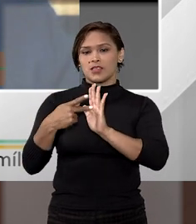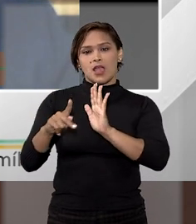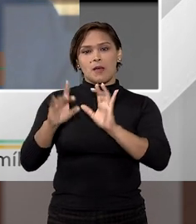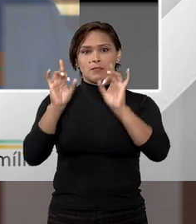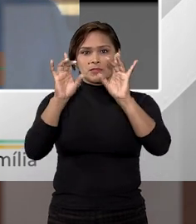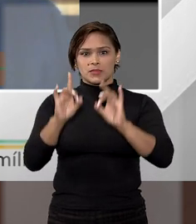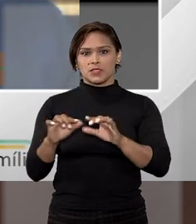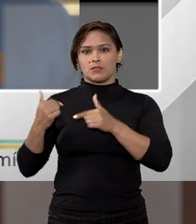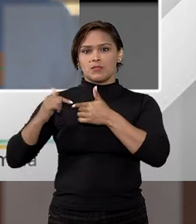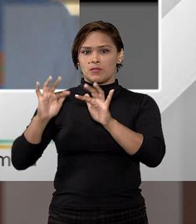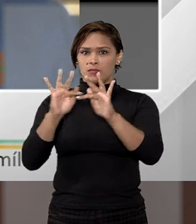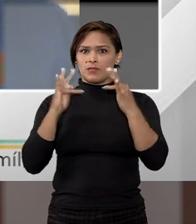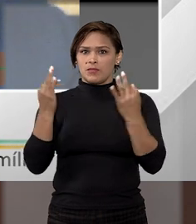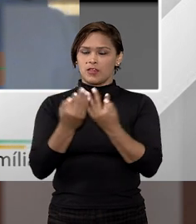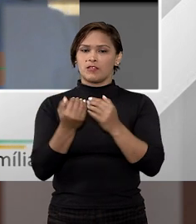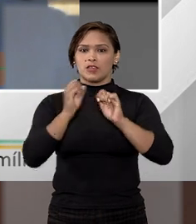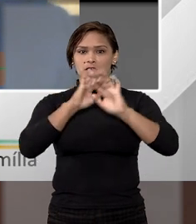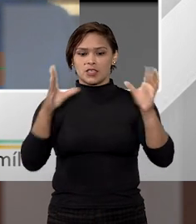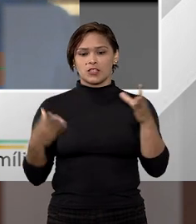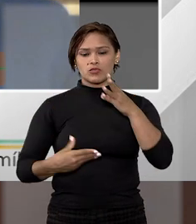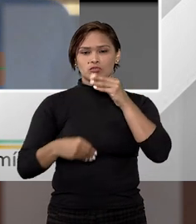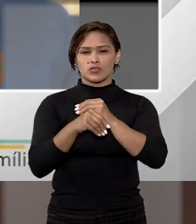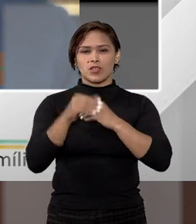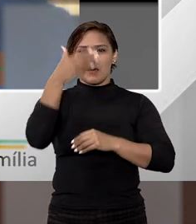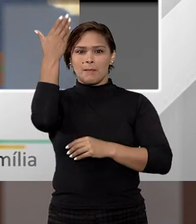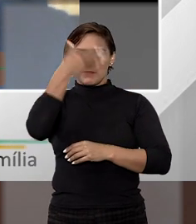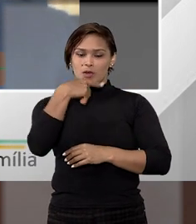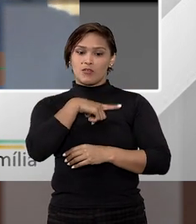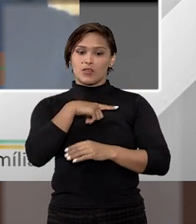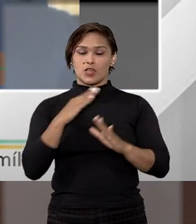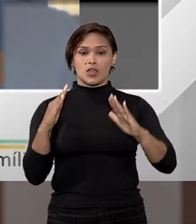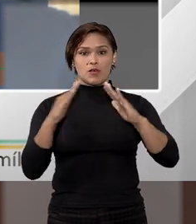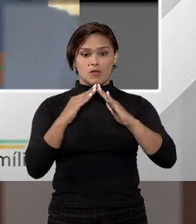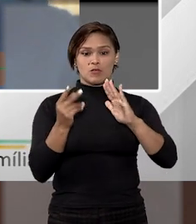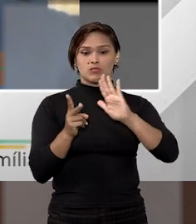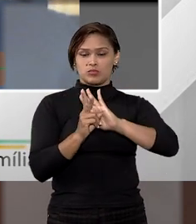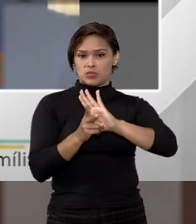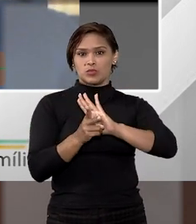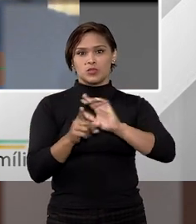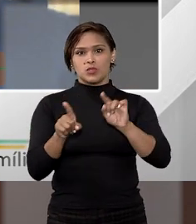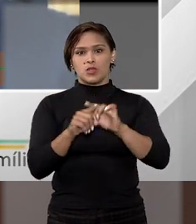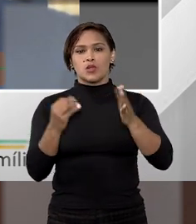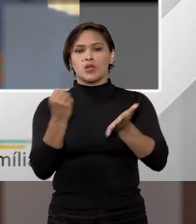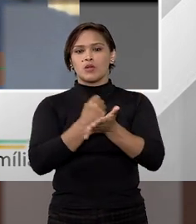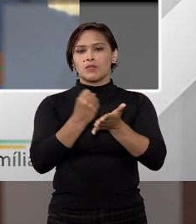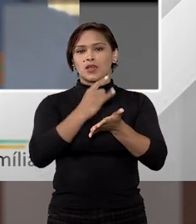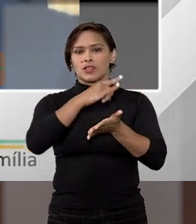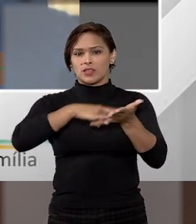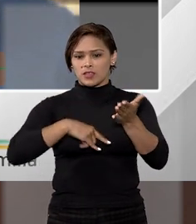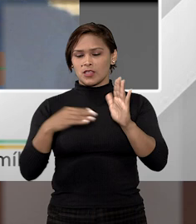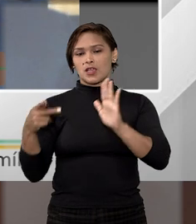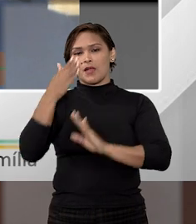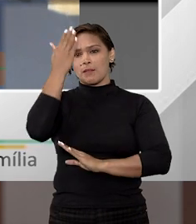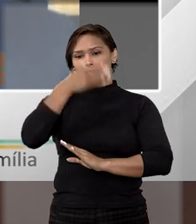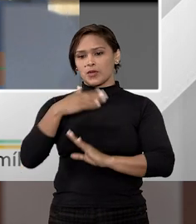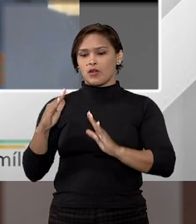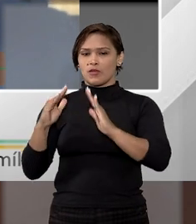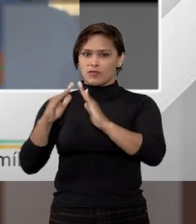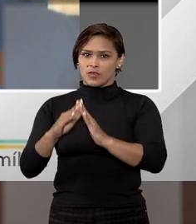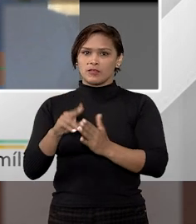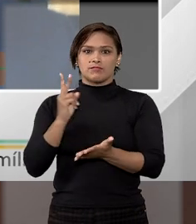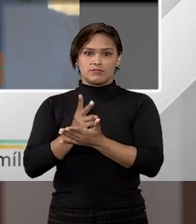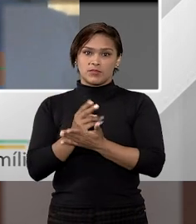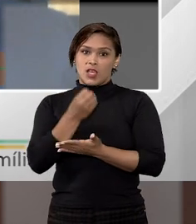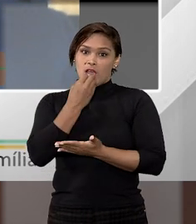principal do bem de família. E, obviamente, juntar ali alguma prova de que eu resido nesse imóvel ainda. Com a matrícula e com a prova de residência isso está satisfeito.